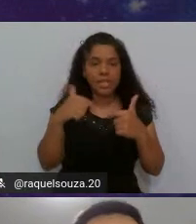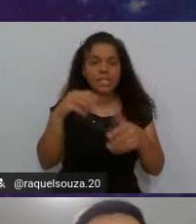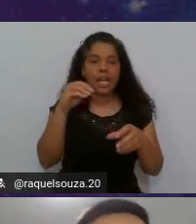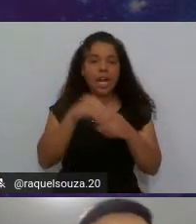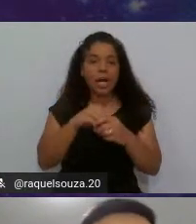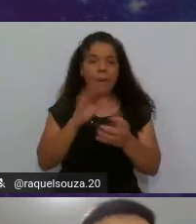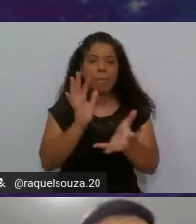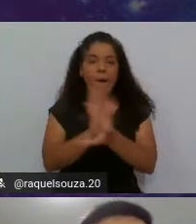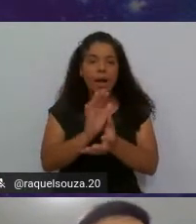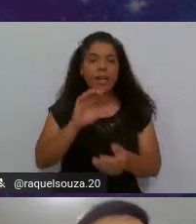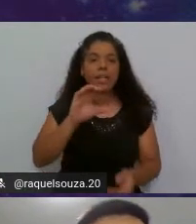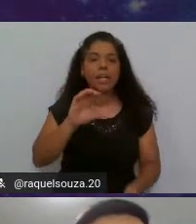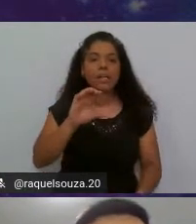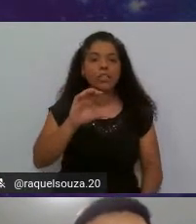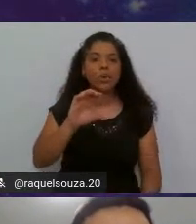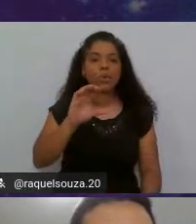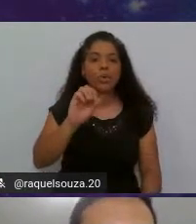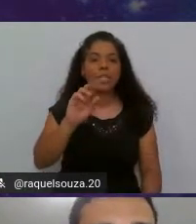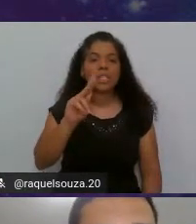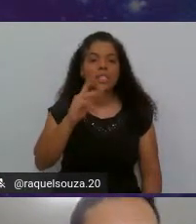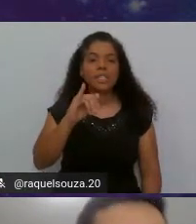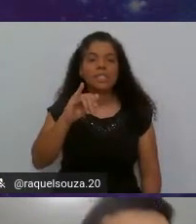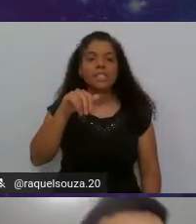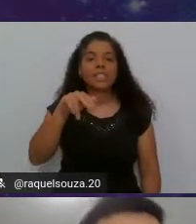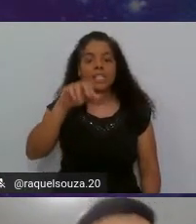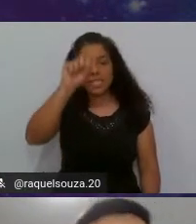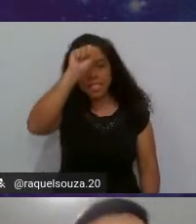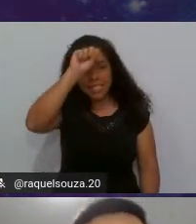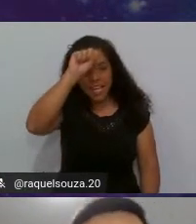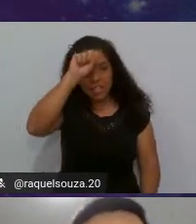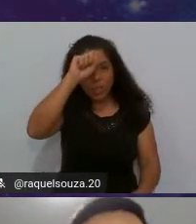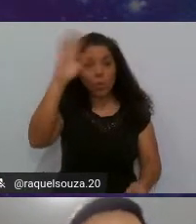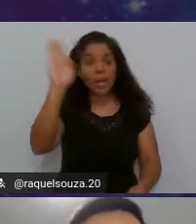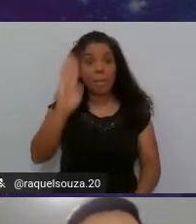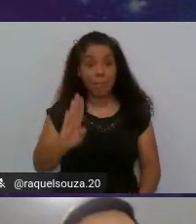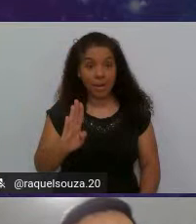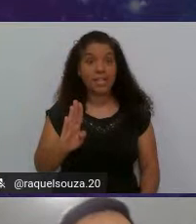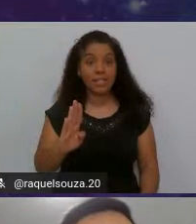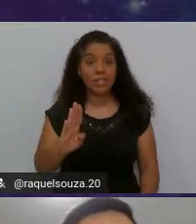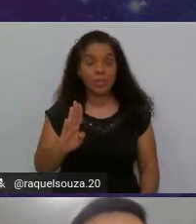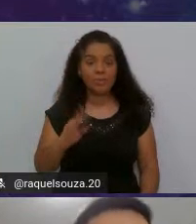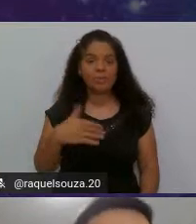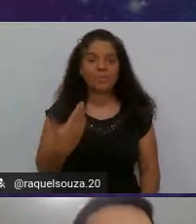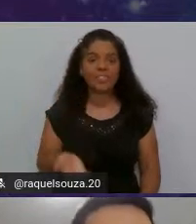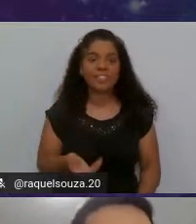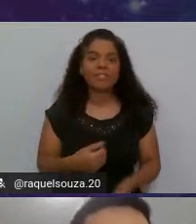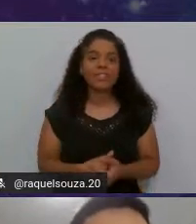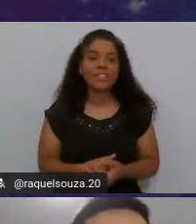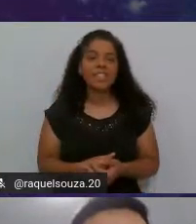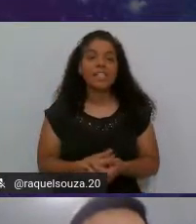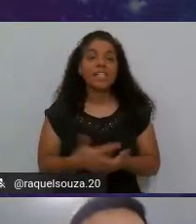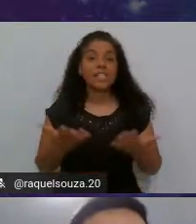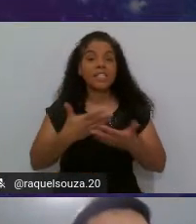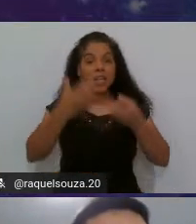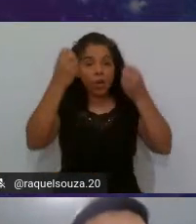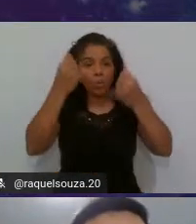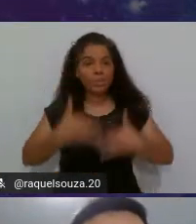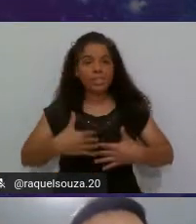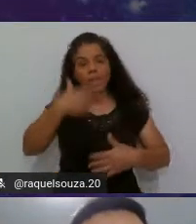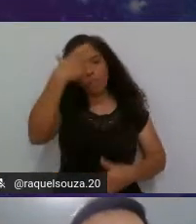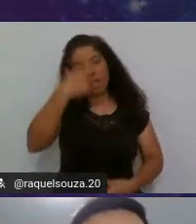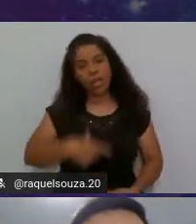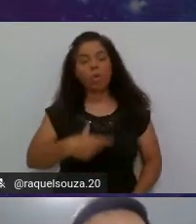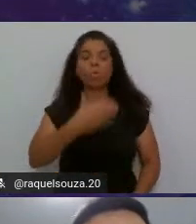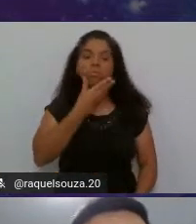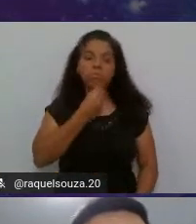SimSansung, né? A gente presta serviço para a Samsung Brasil. E me autodescrevendo, né? Eu sou um